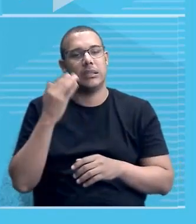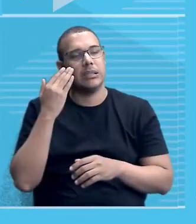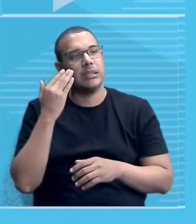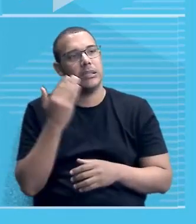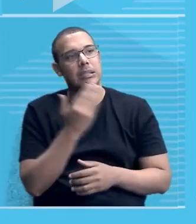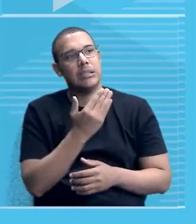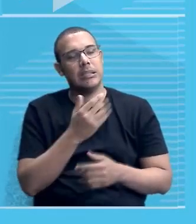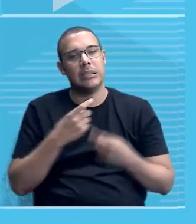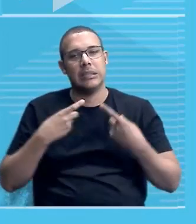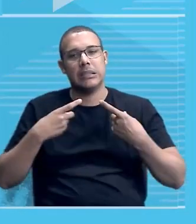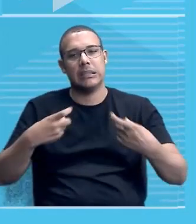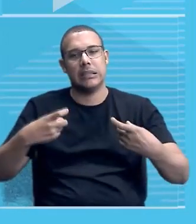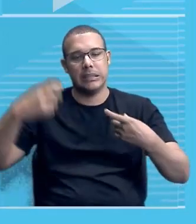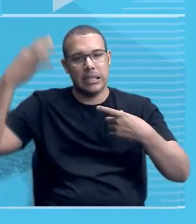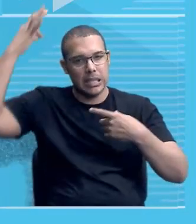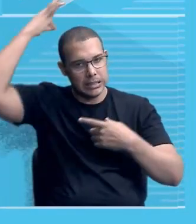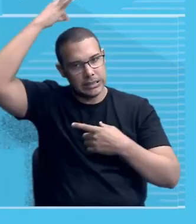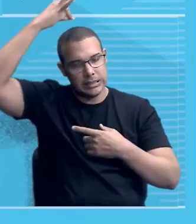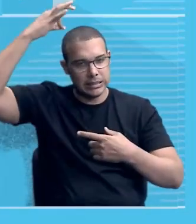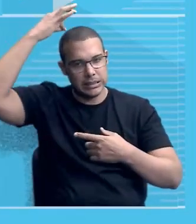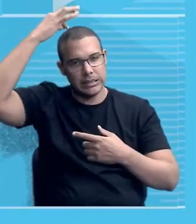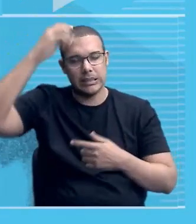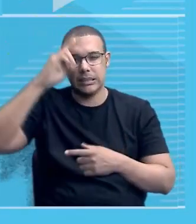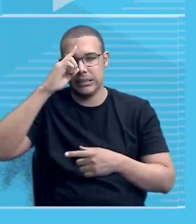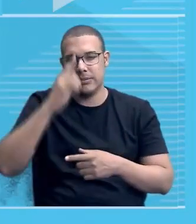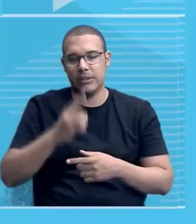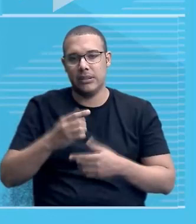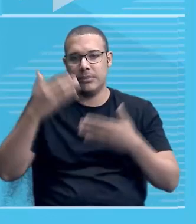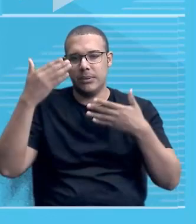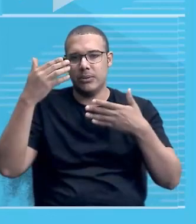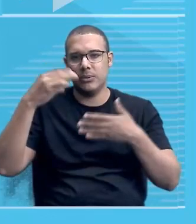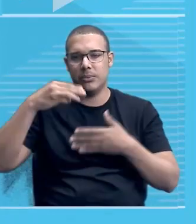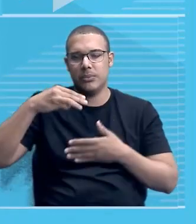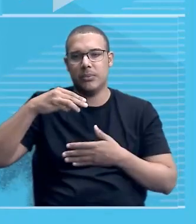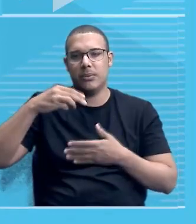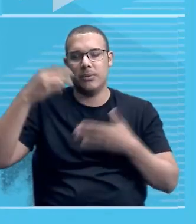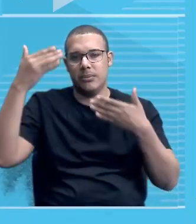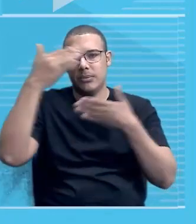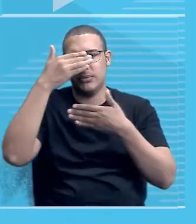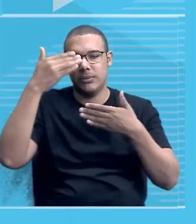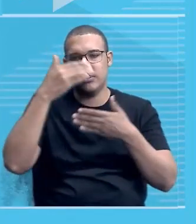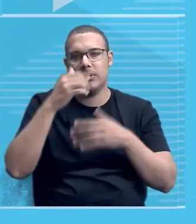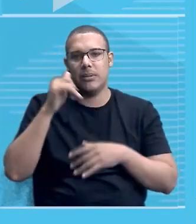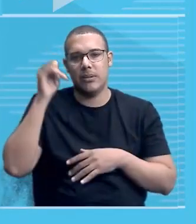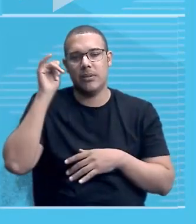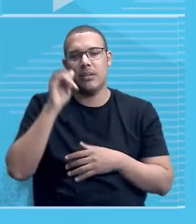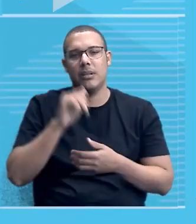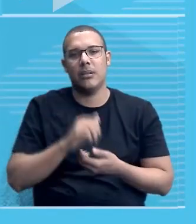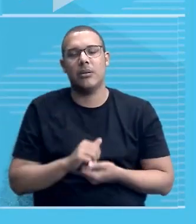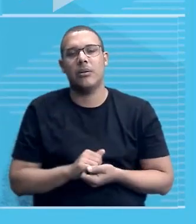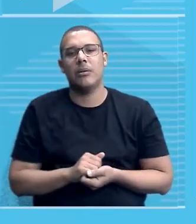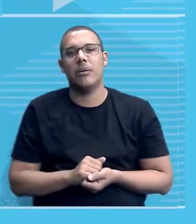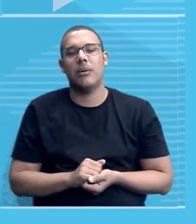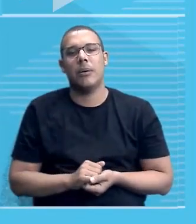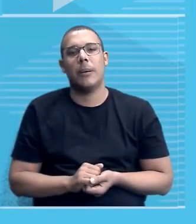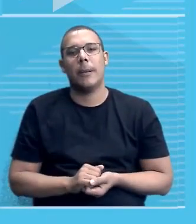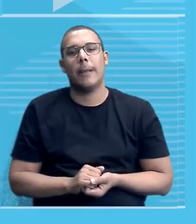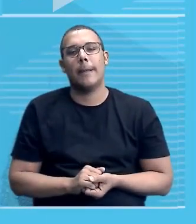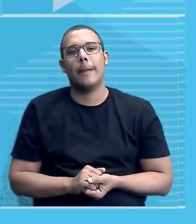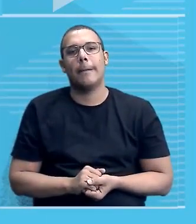a Guerra Santa, defendida pelos muçulmanos contra os infiéis. Jihad.